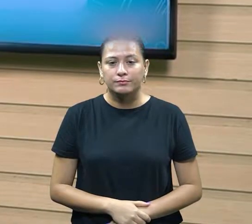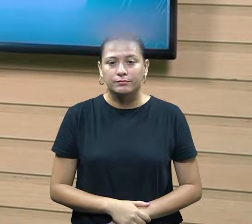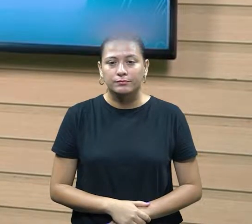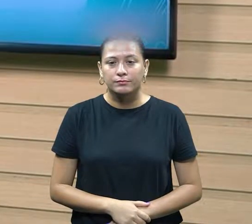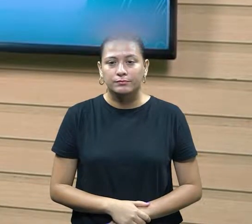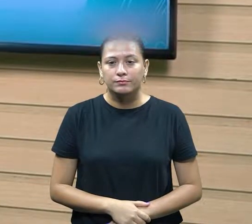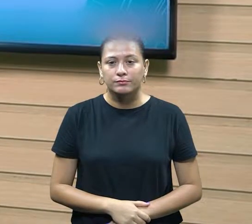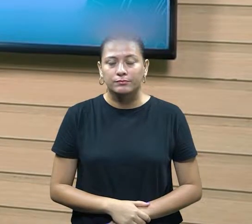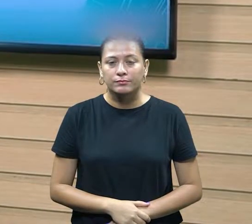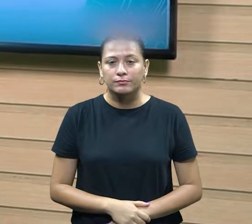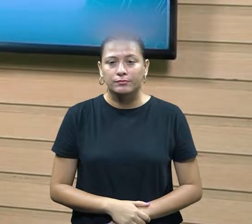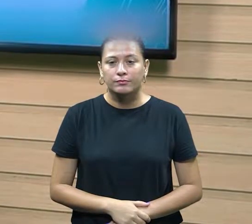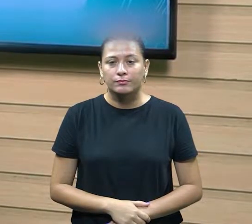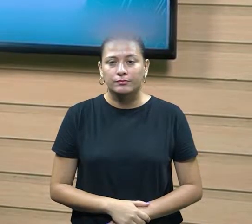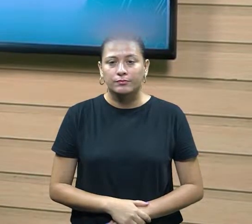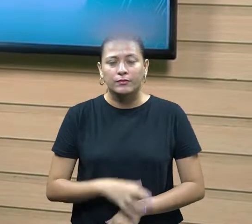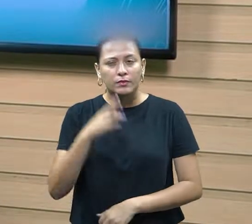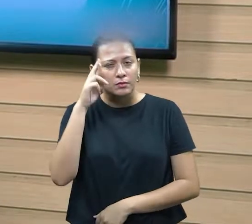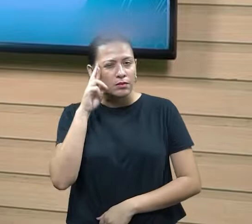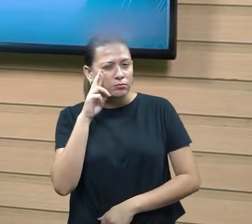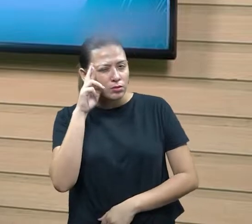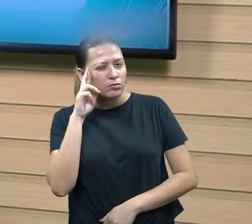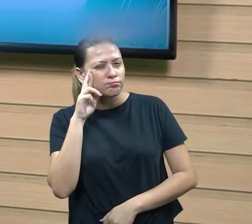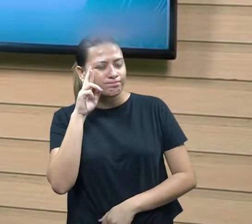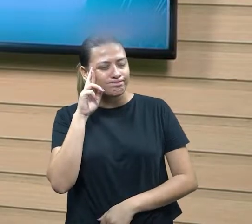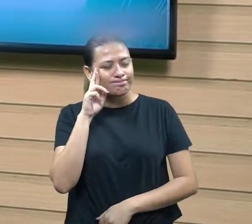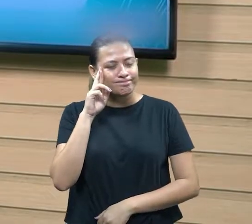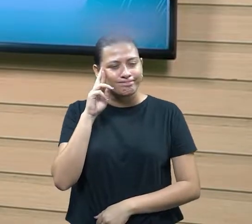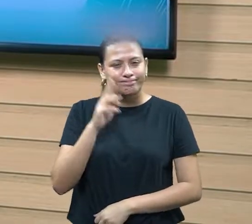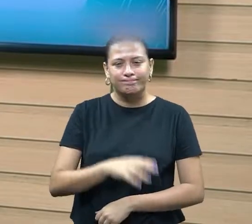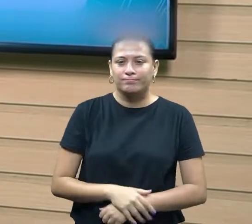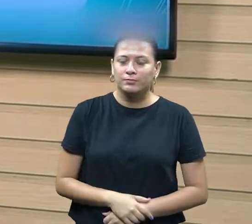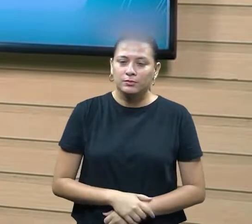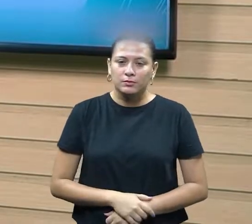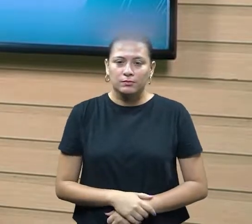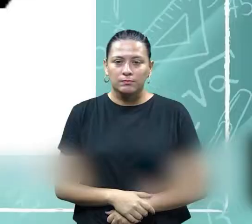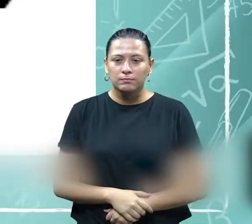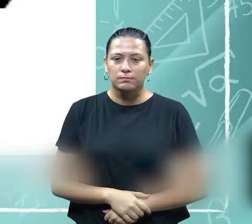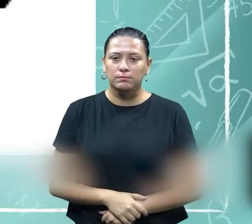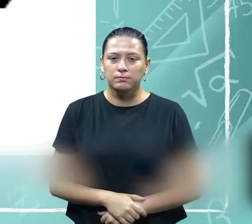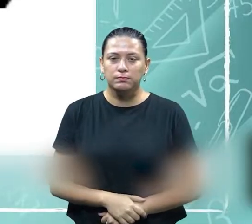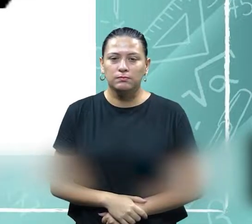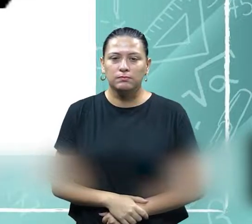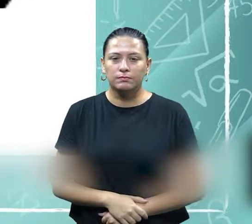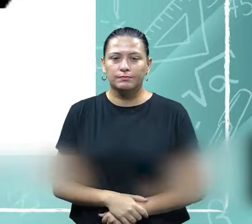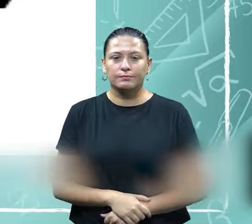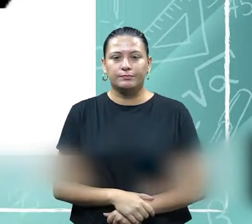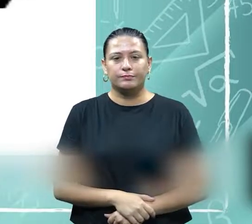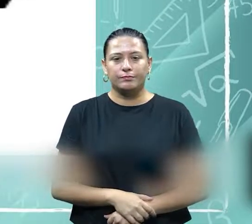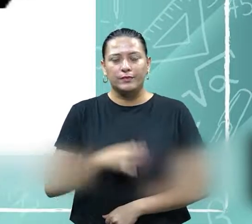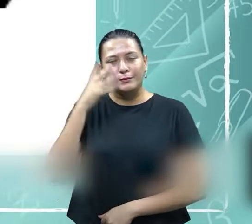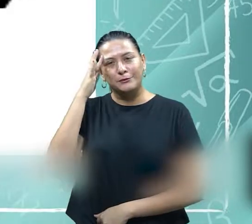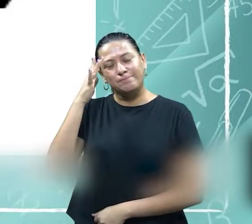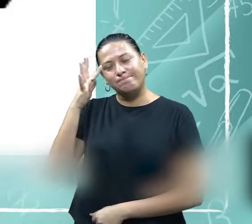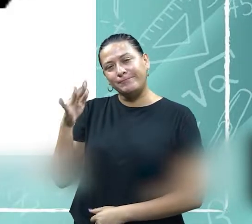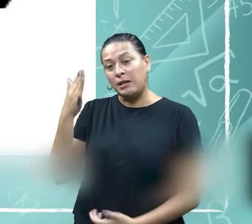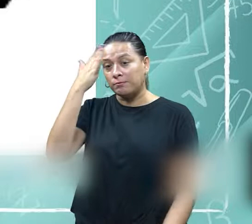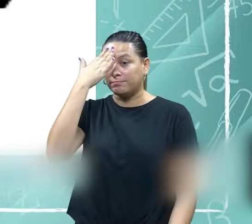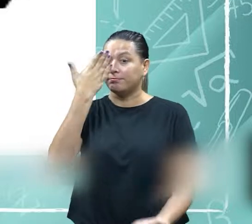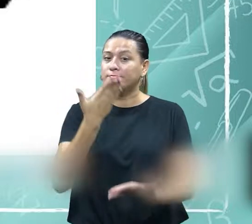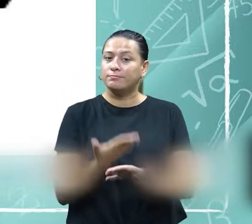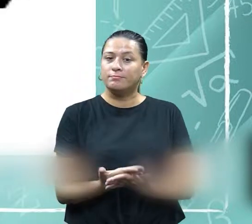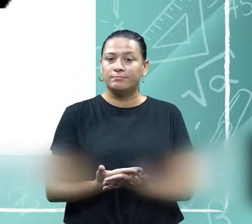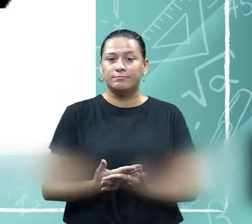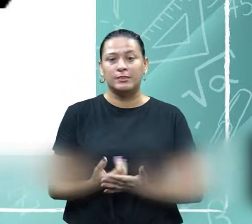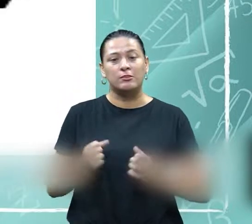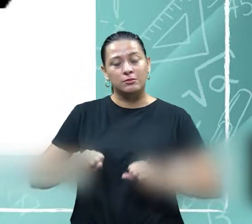vamos trazer para vocês aqui uma pequena reflexão. Então, alunos, a gente precisa sonhar, acreditar